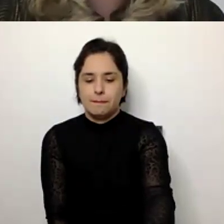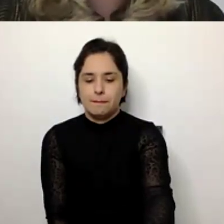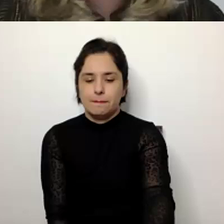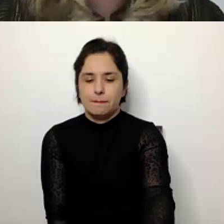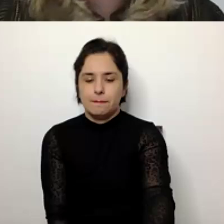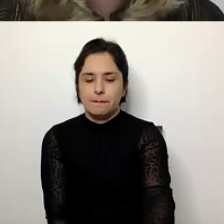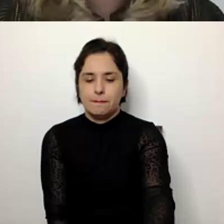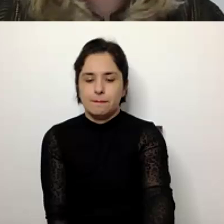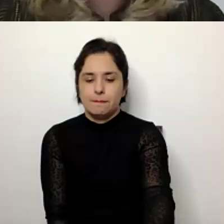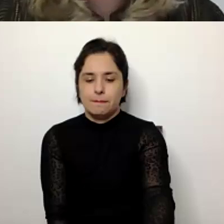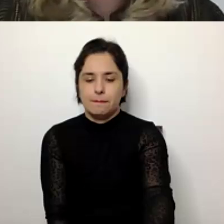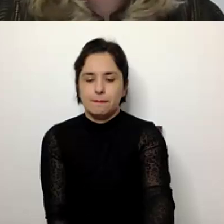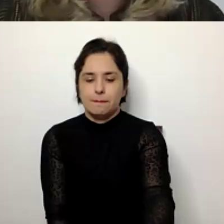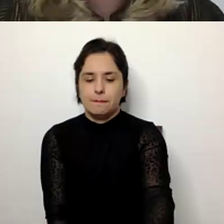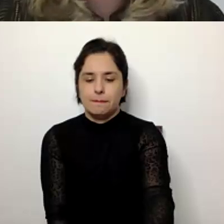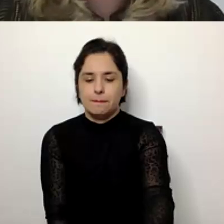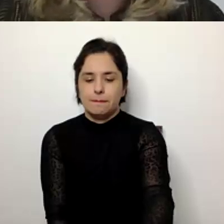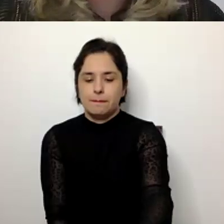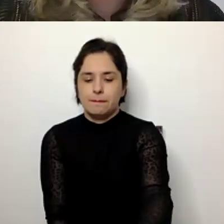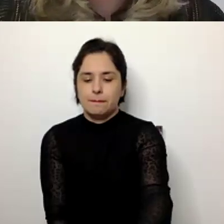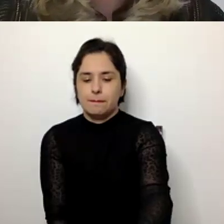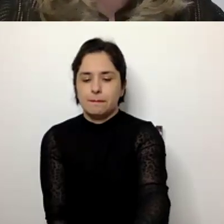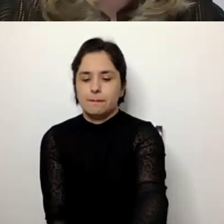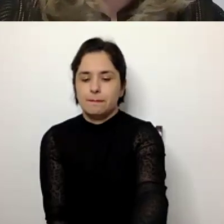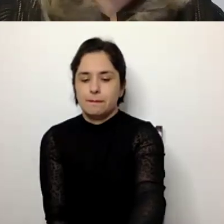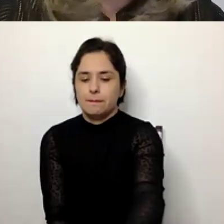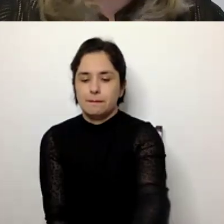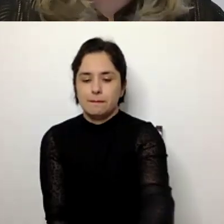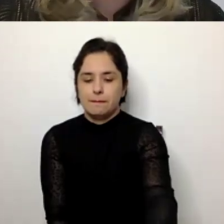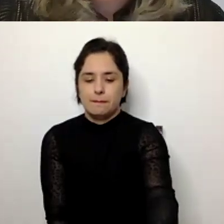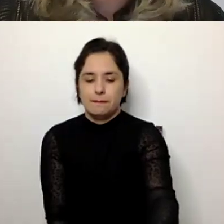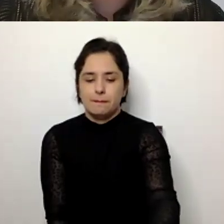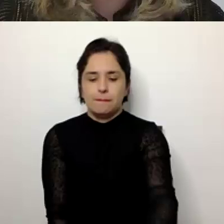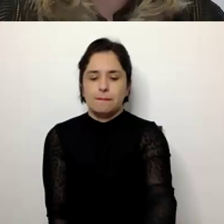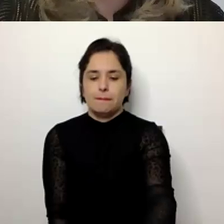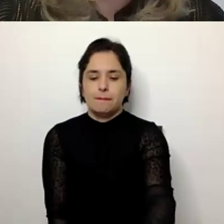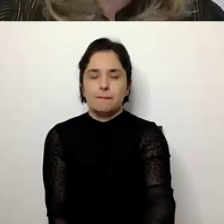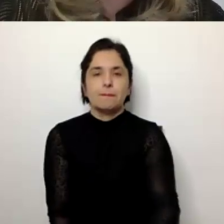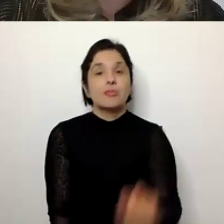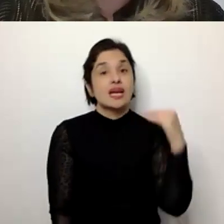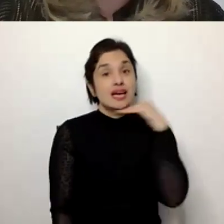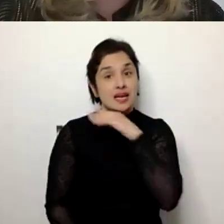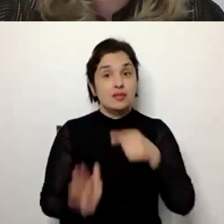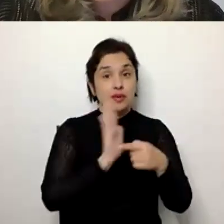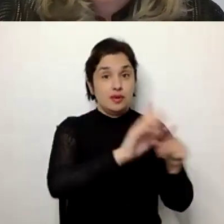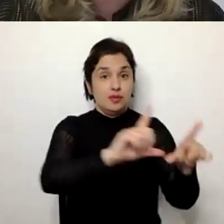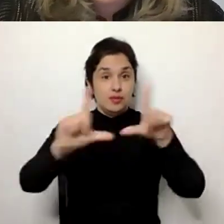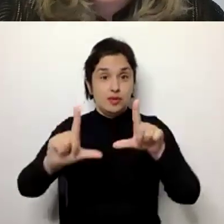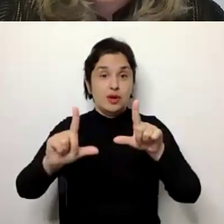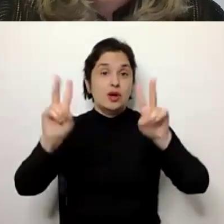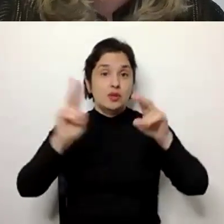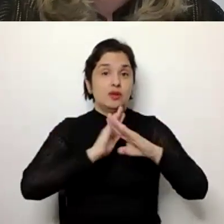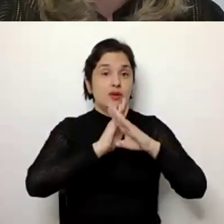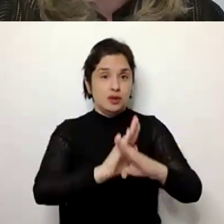perguntas também, certo? Ok. Ok. Bom, rapidinho, vou passar para vocês, então, ações de prevenção,